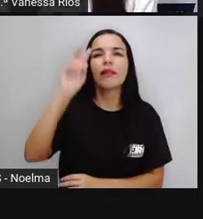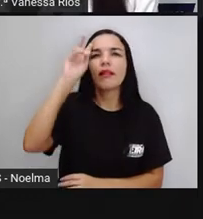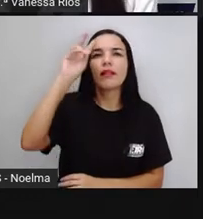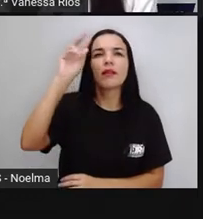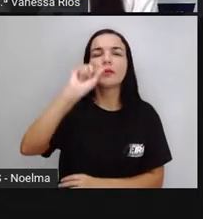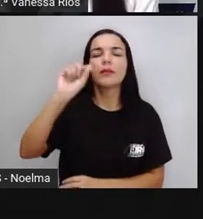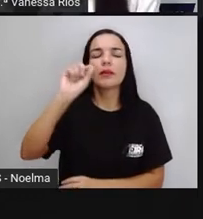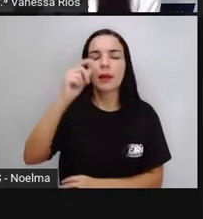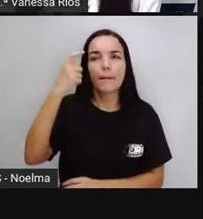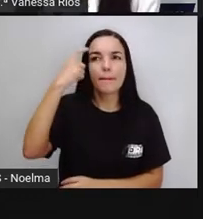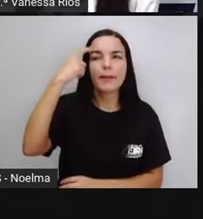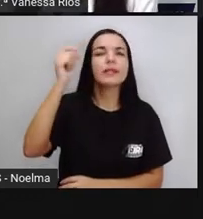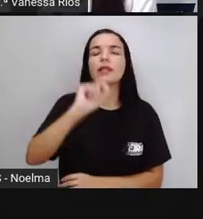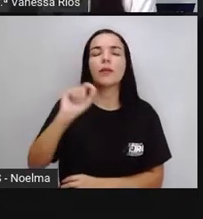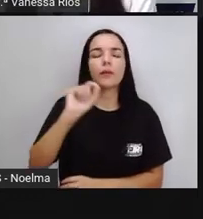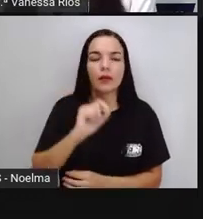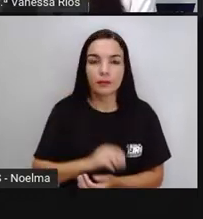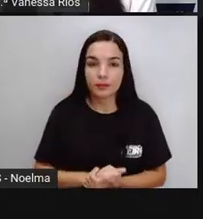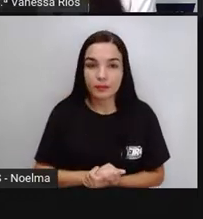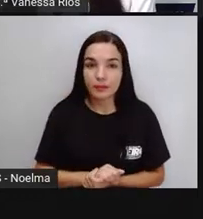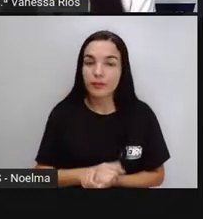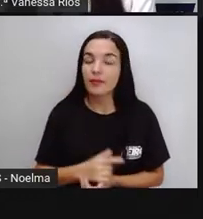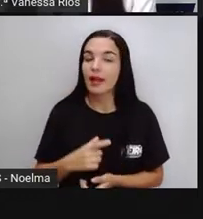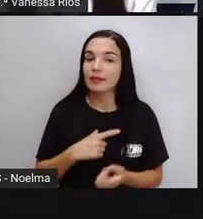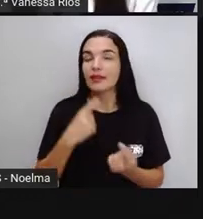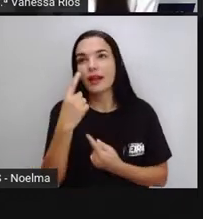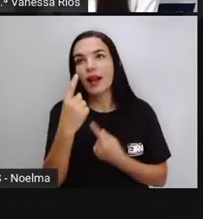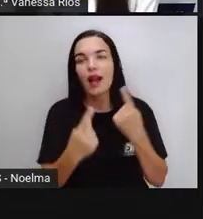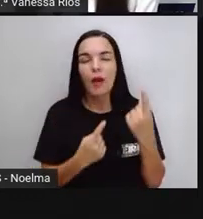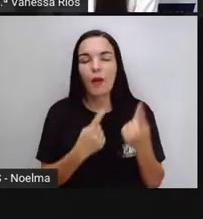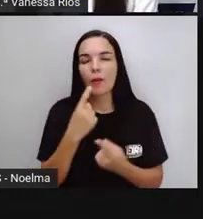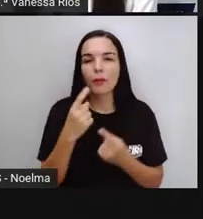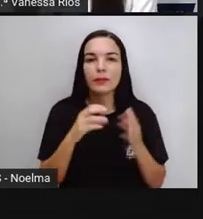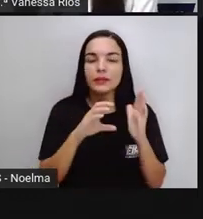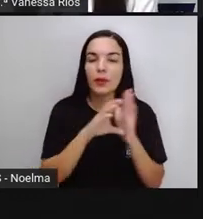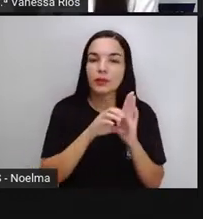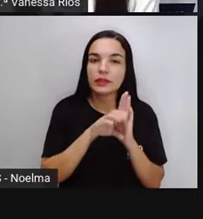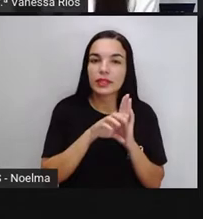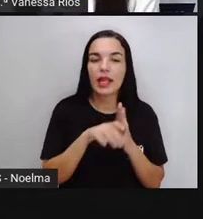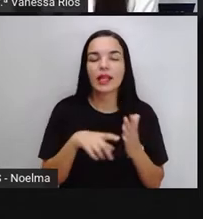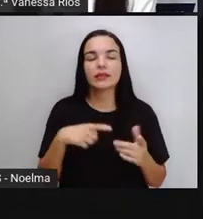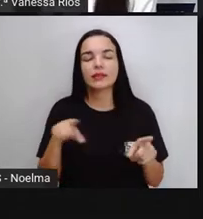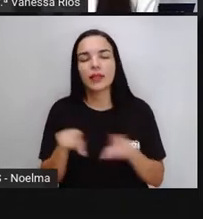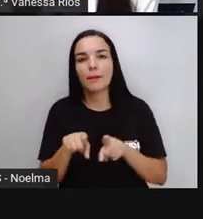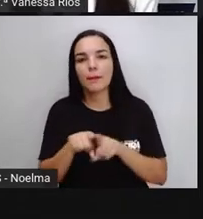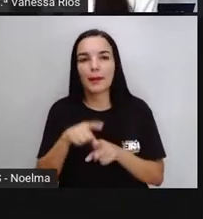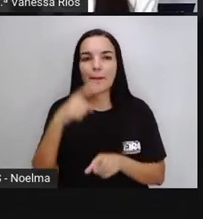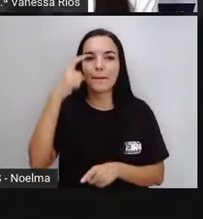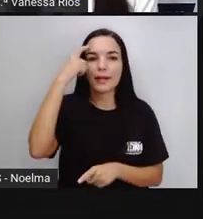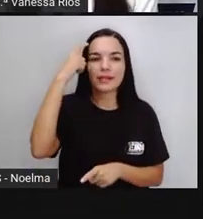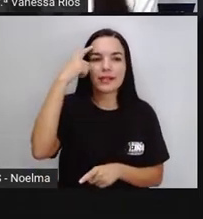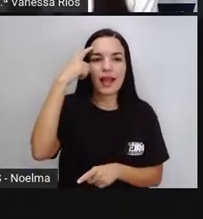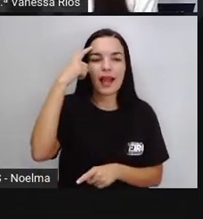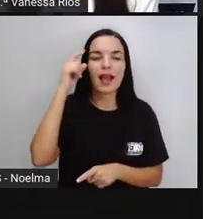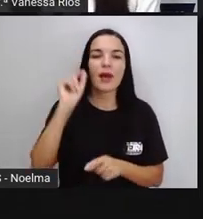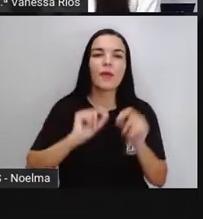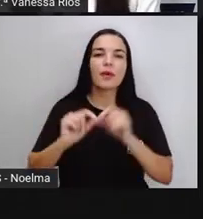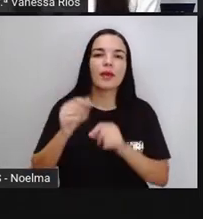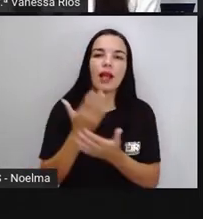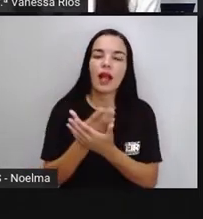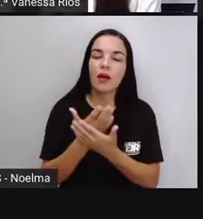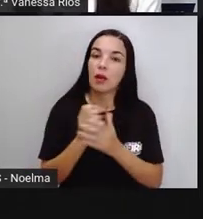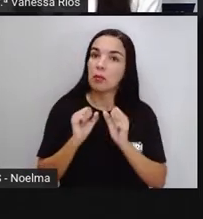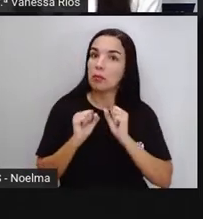A gente pode ter aí algumas definições, entender um pouquinho, pensar o que essa aula pode